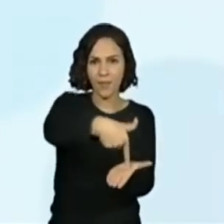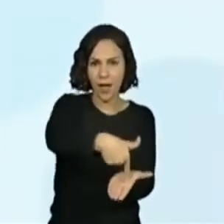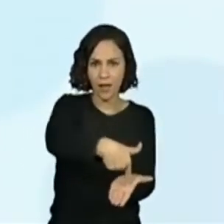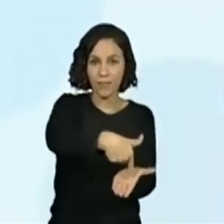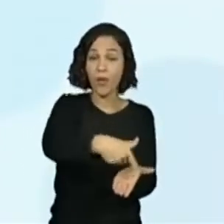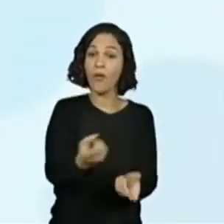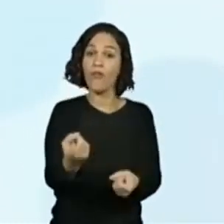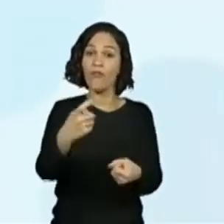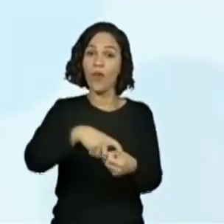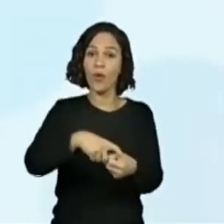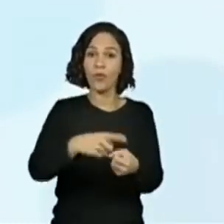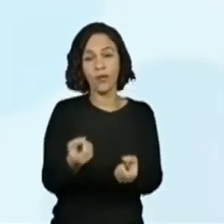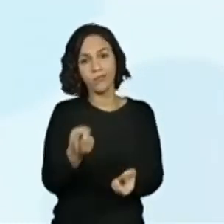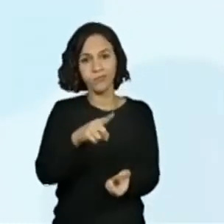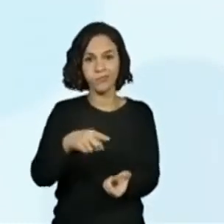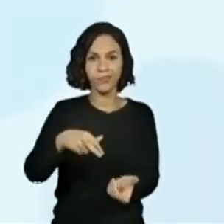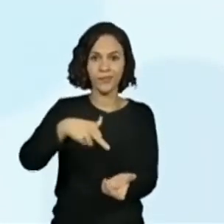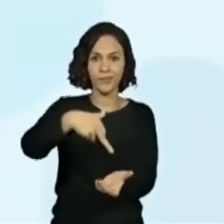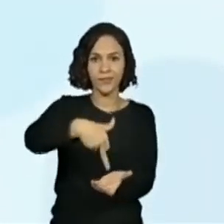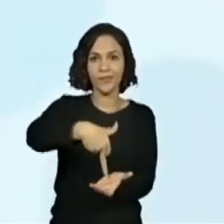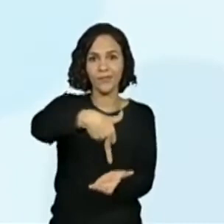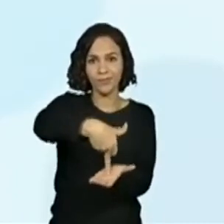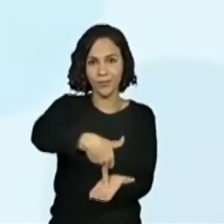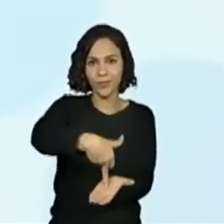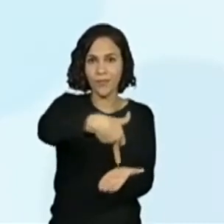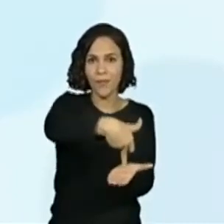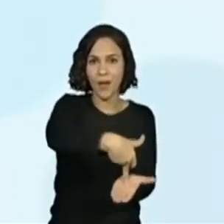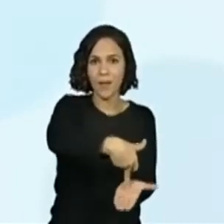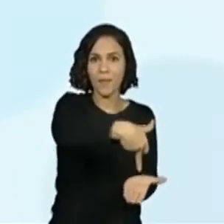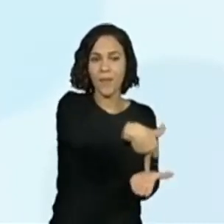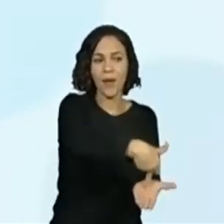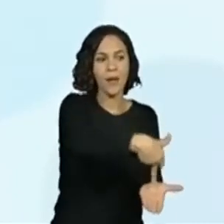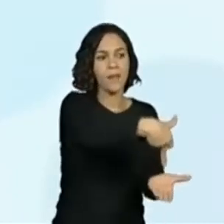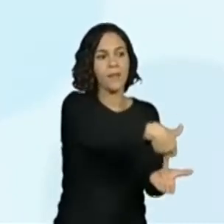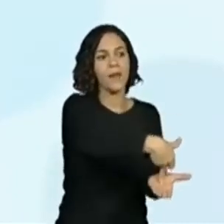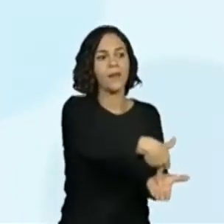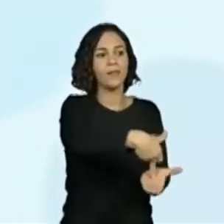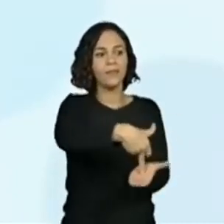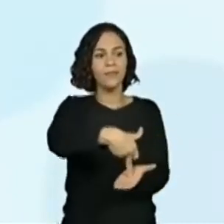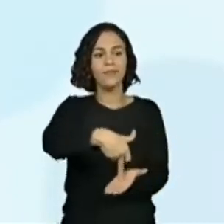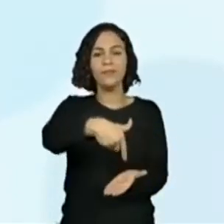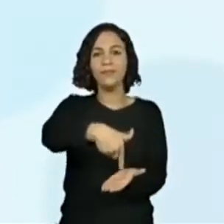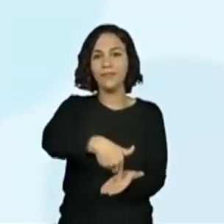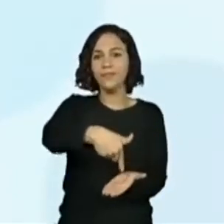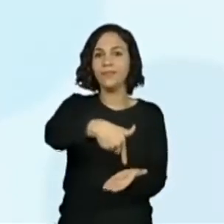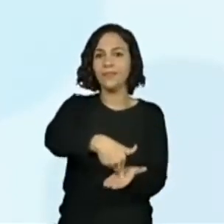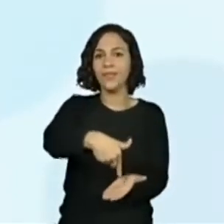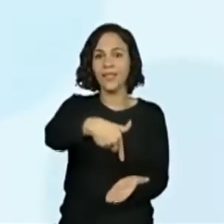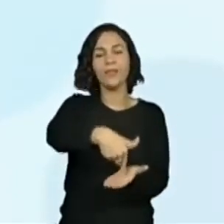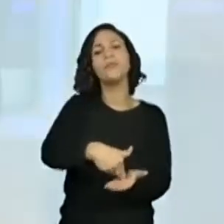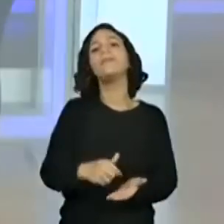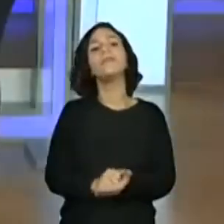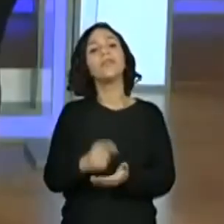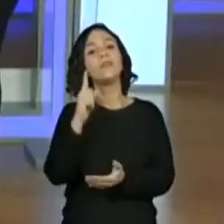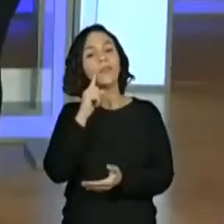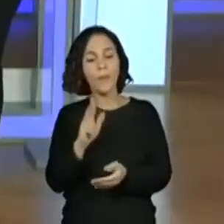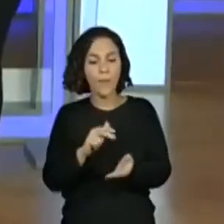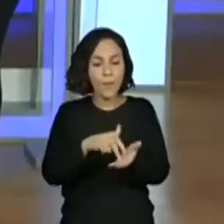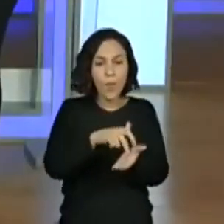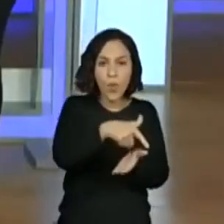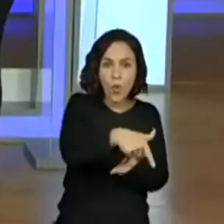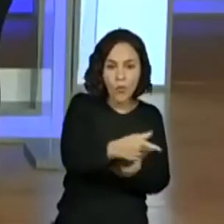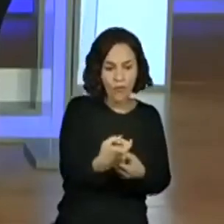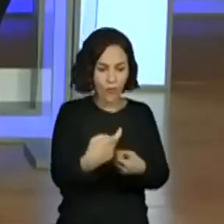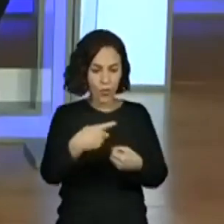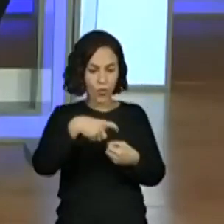volta, recolhe a pedra. Chegou ao céu, amarelinha, amar e linha. E aí, turminha?